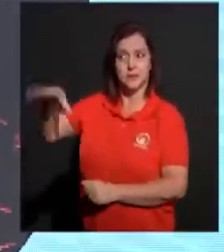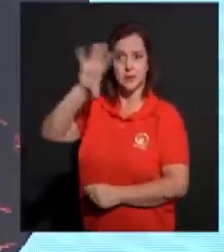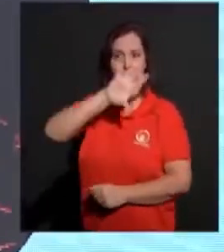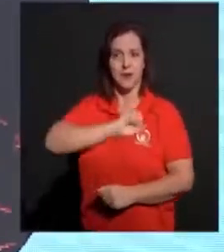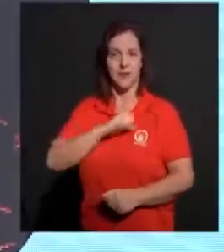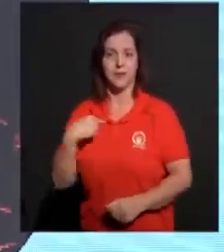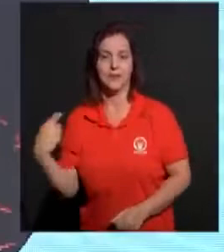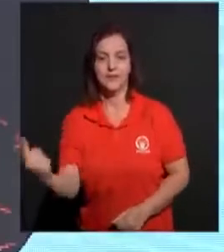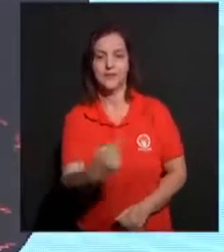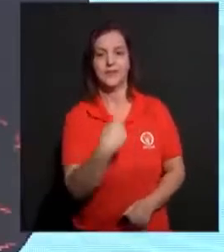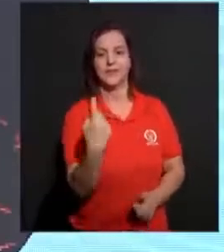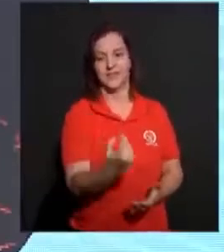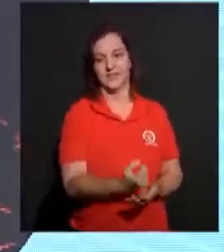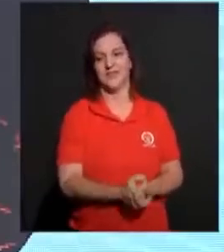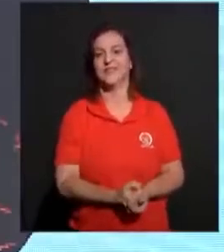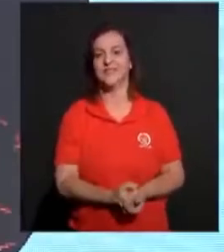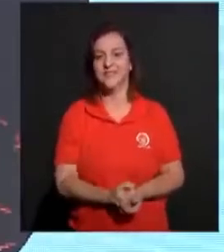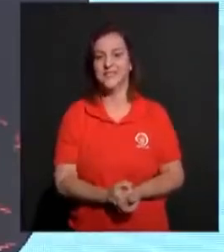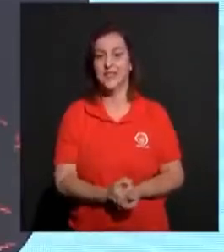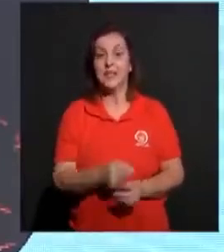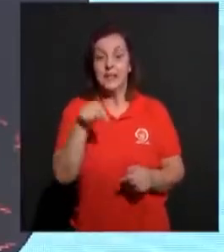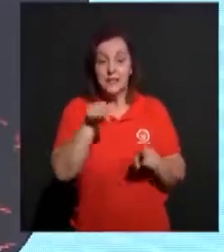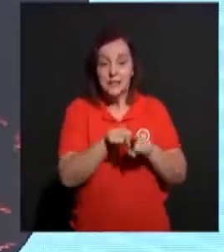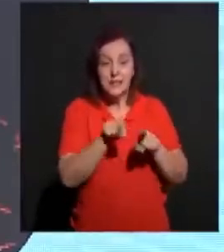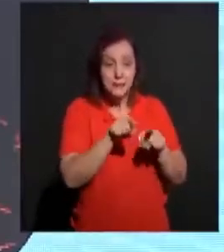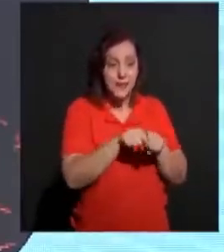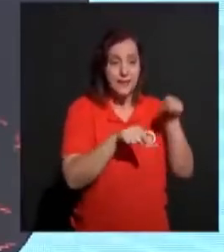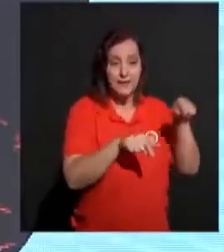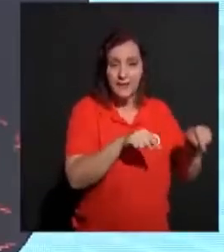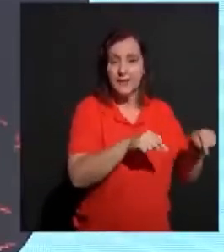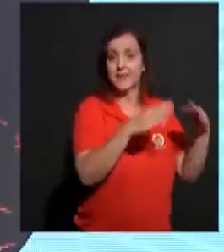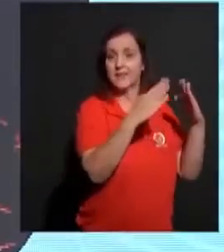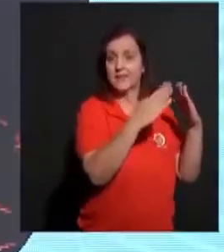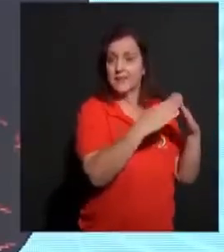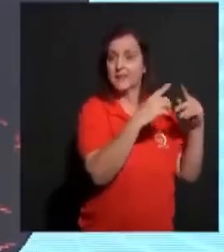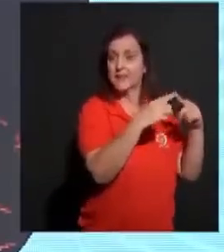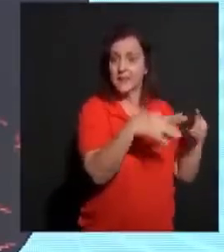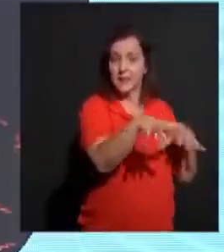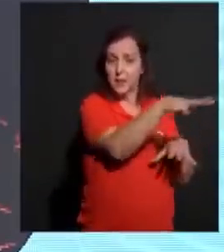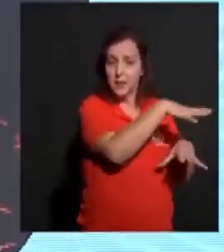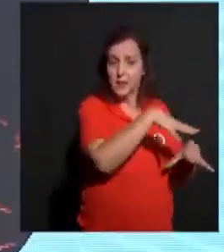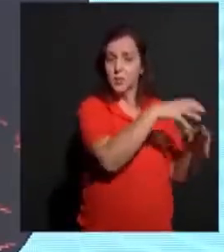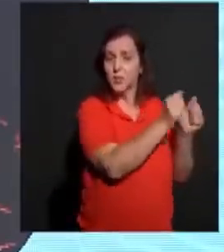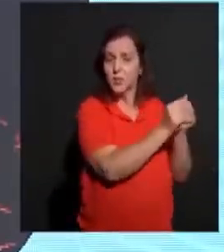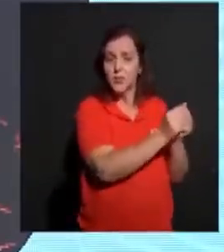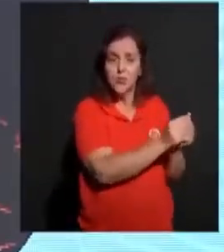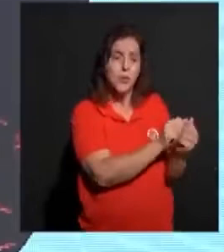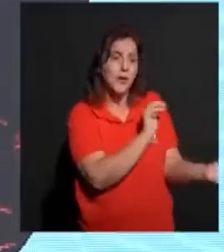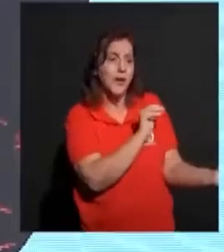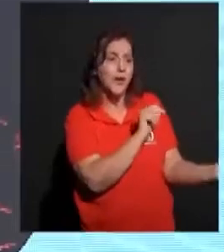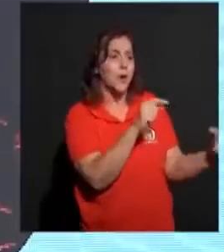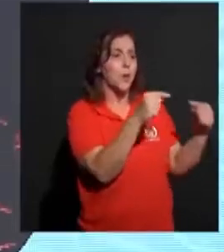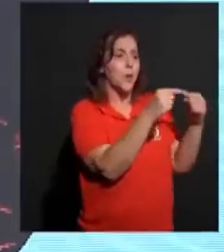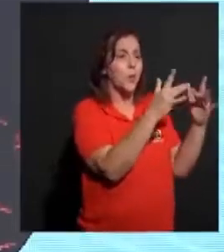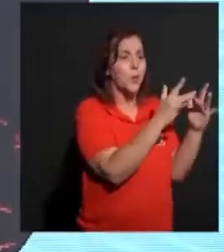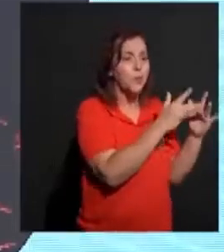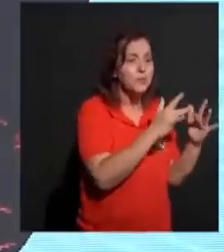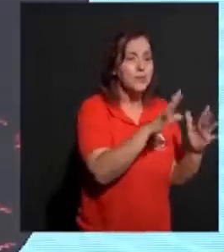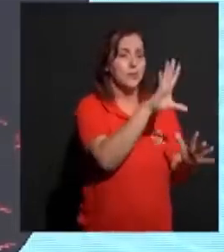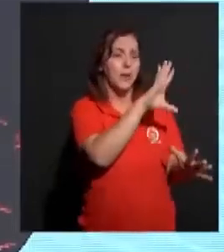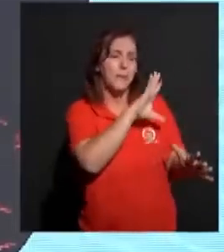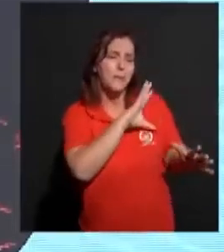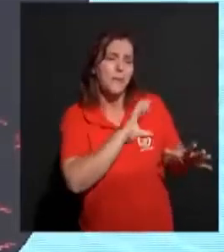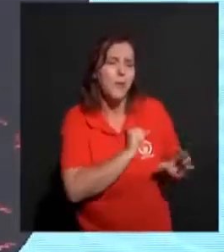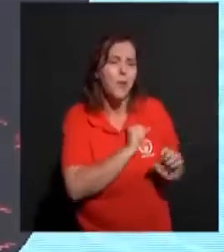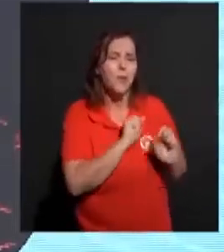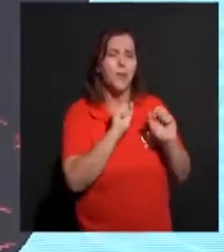acredito que o início dessa igreja também foi nesse ambiente de amor, nesse ambiente de paixão pela palavra